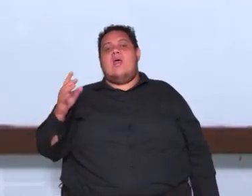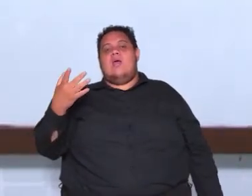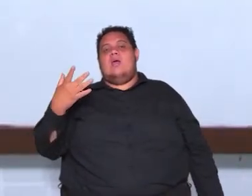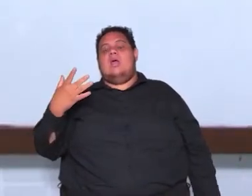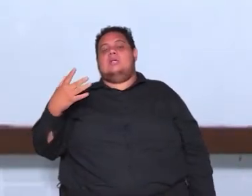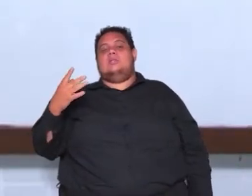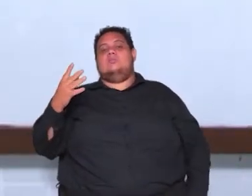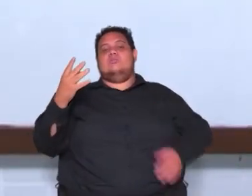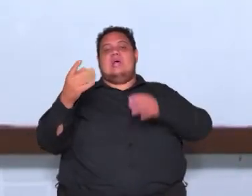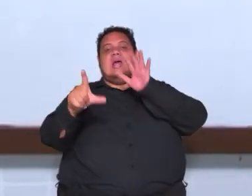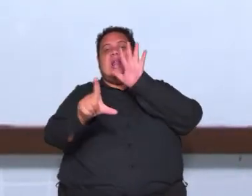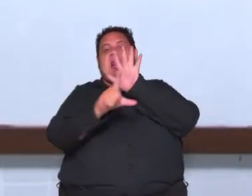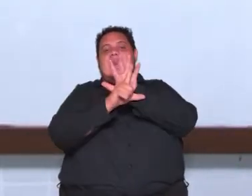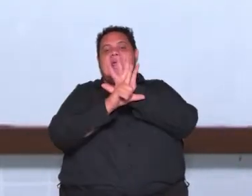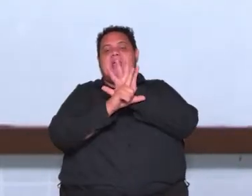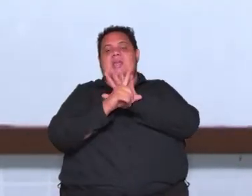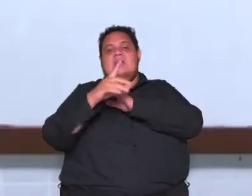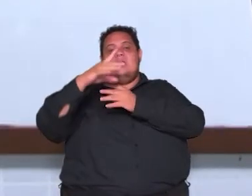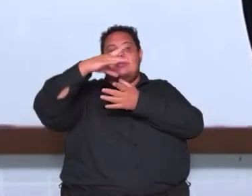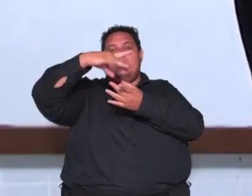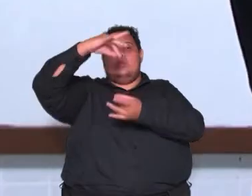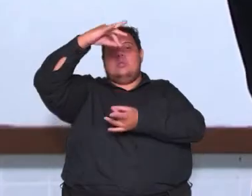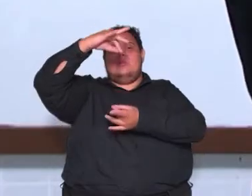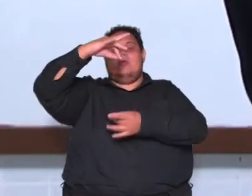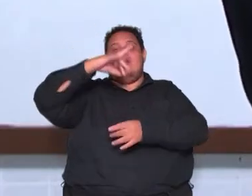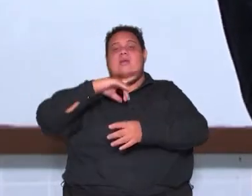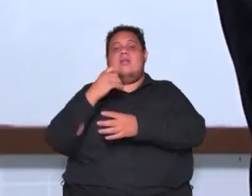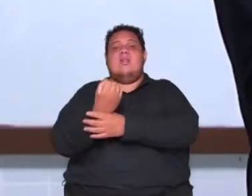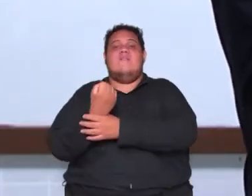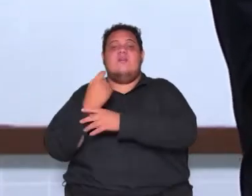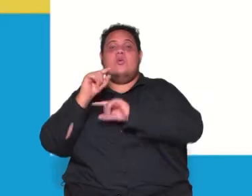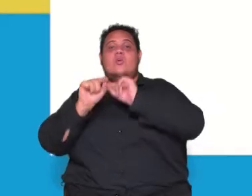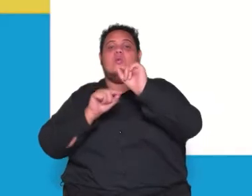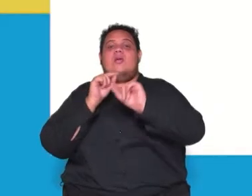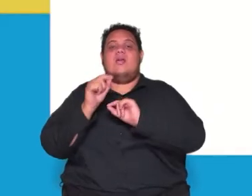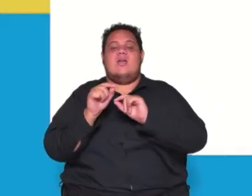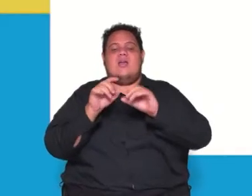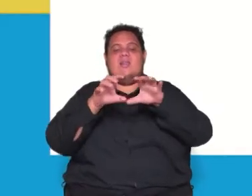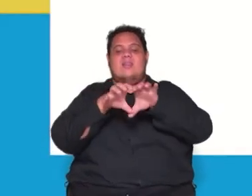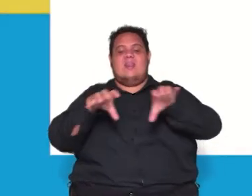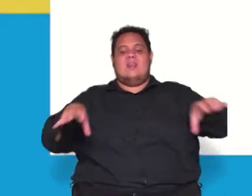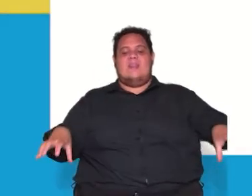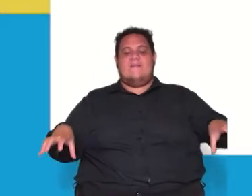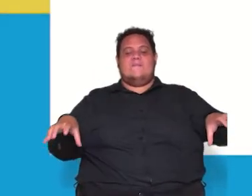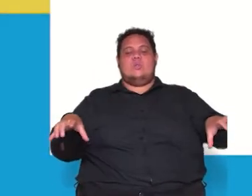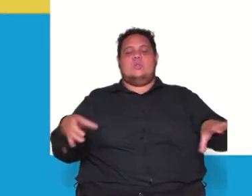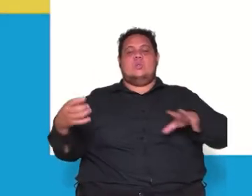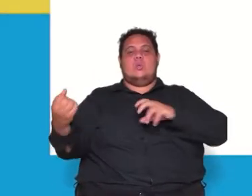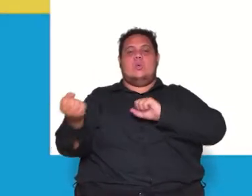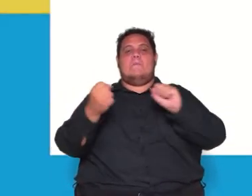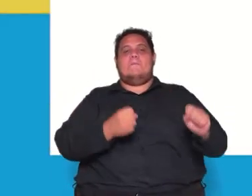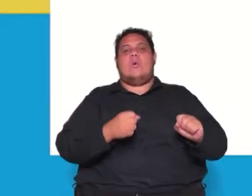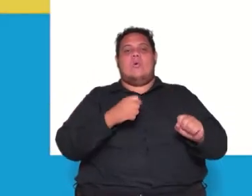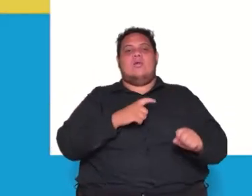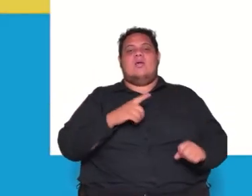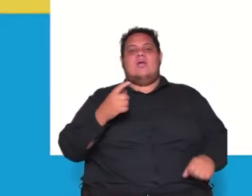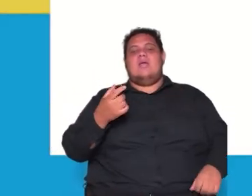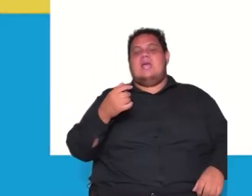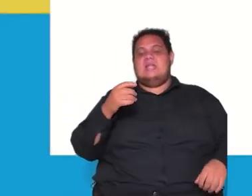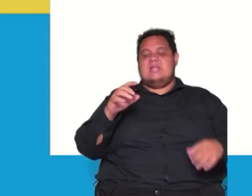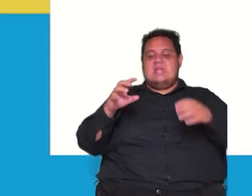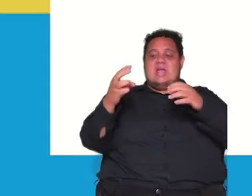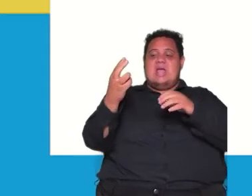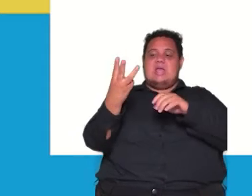a principal obra dele da qual ele defende o que a divisão dos poderes a tripartição dos